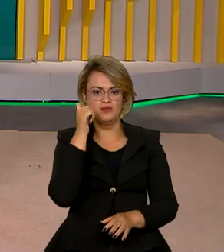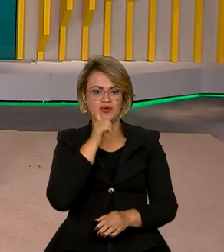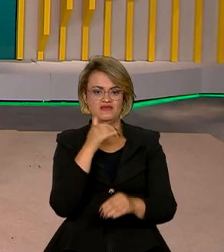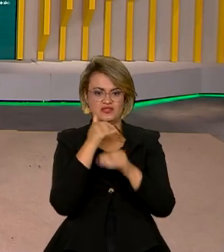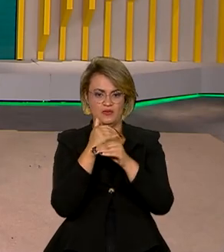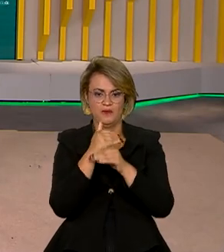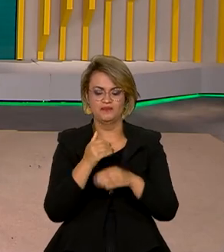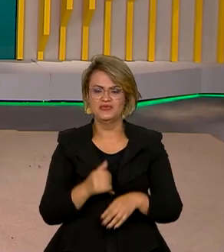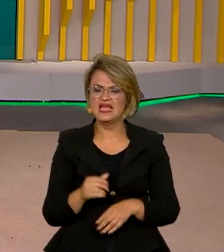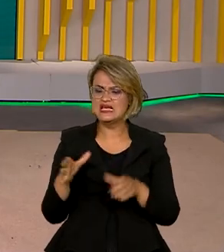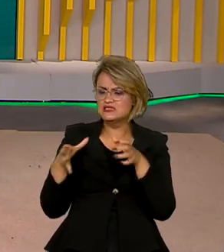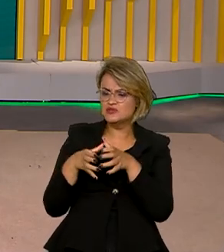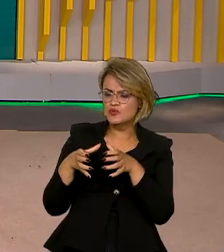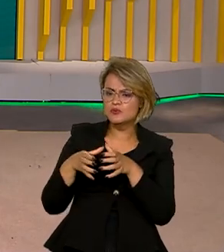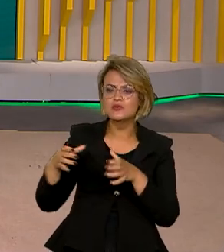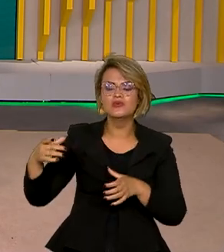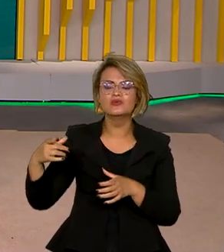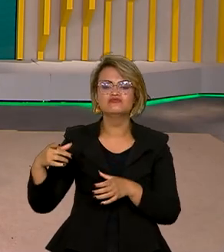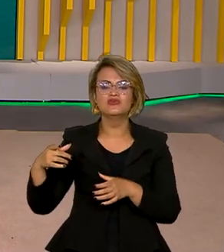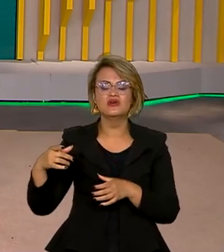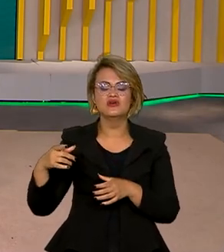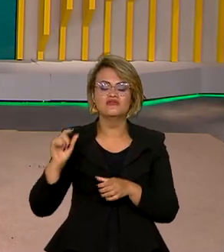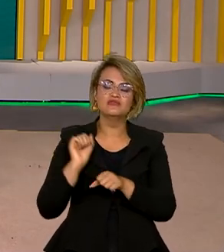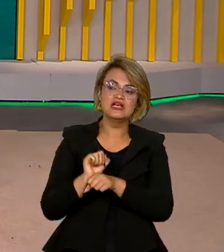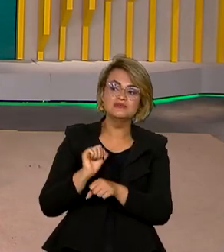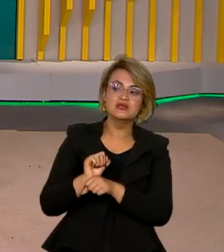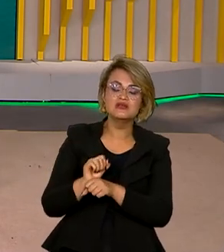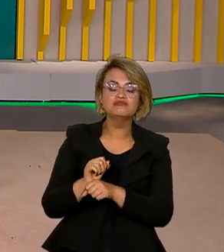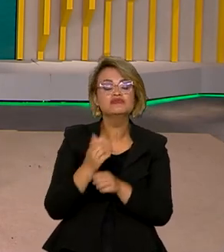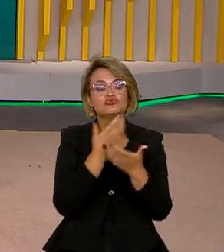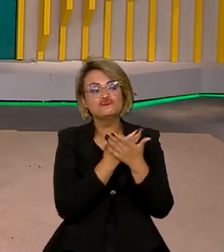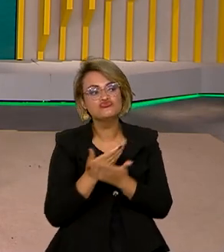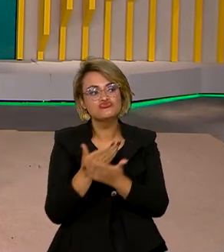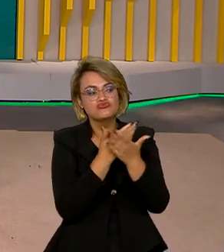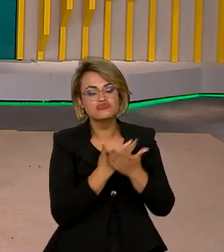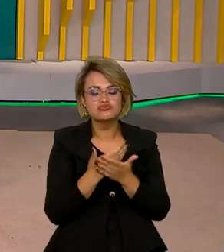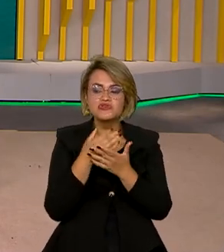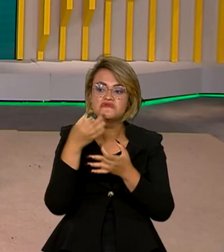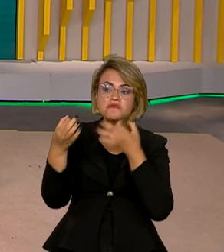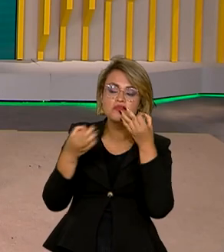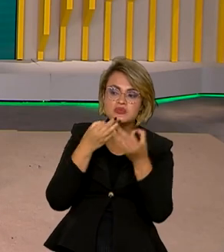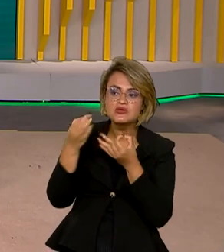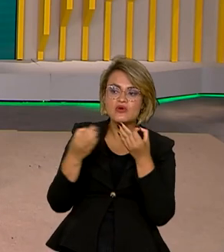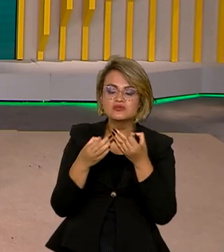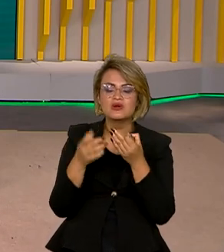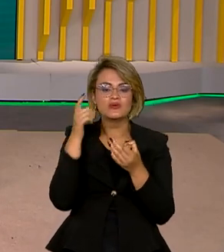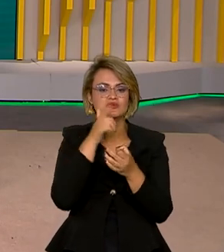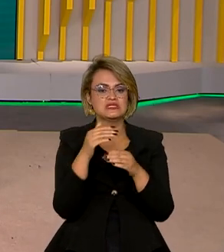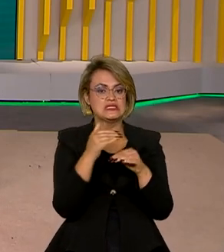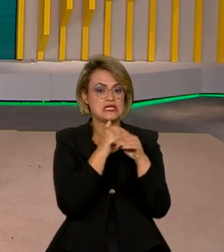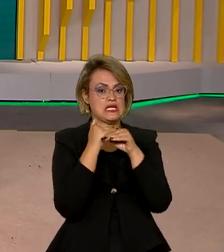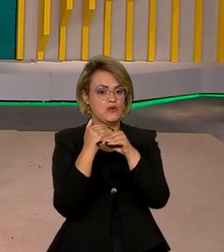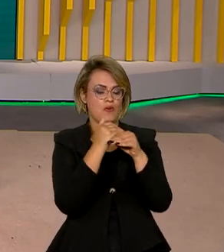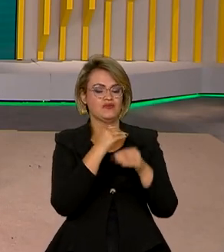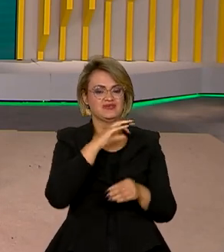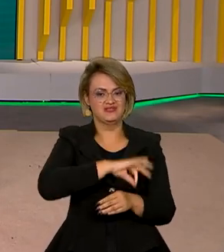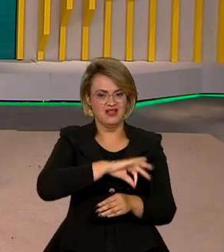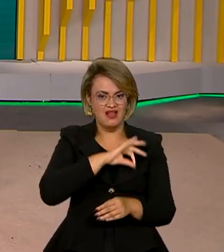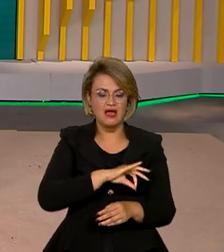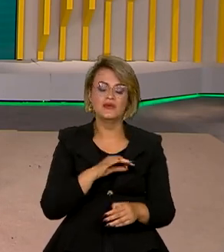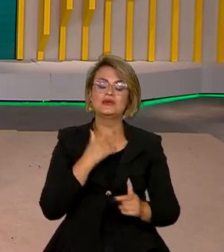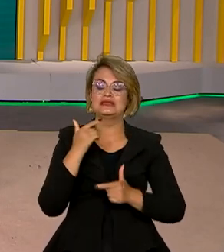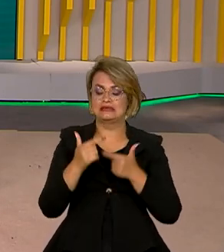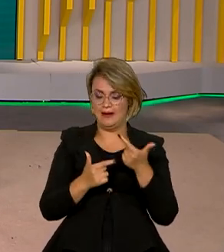É, e olha só, o grupo vai receber contribuições e fazer estudos para viabilizar a igualdade salarial e a divisão das